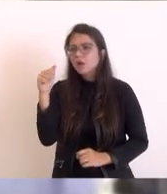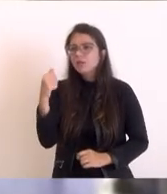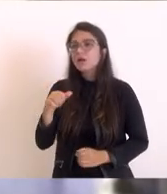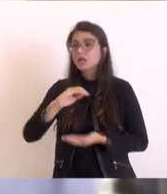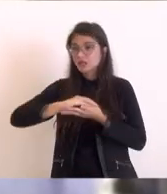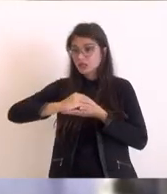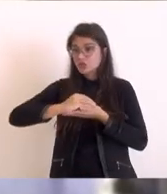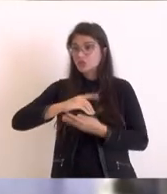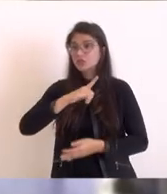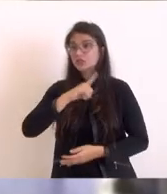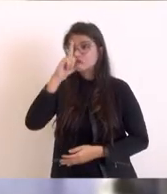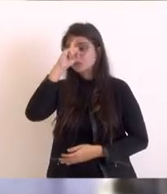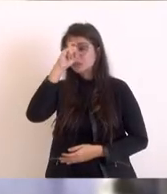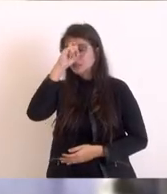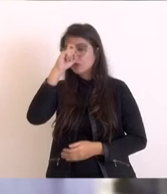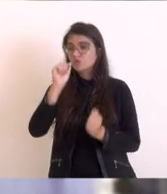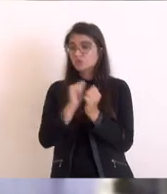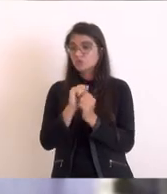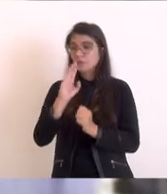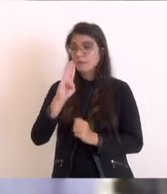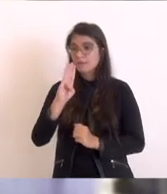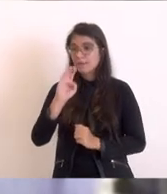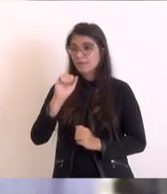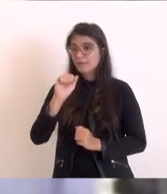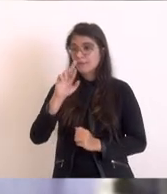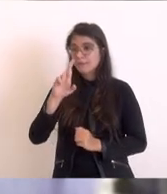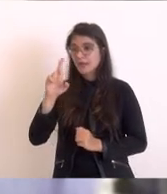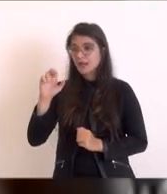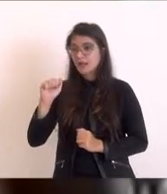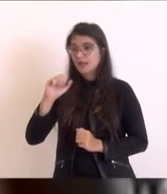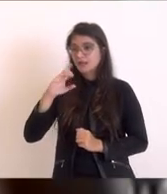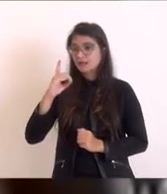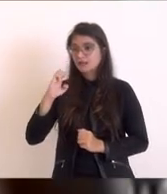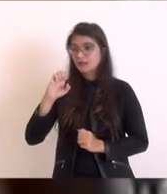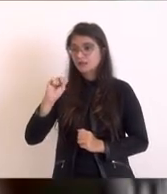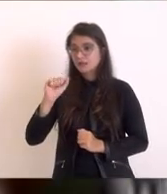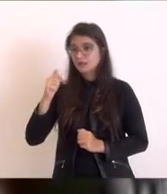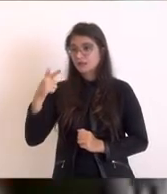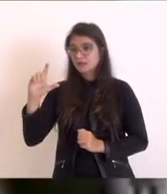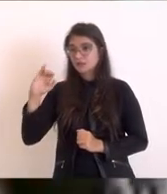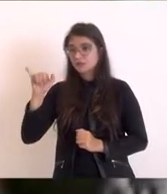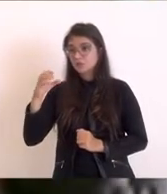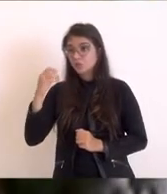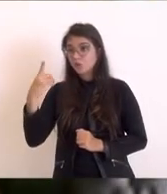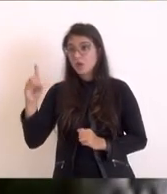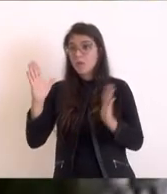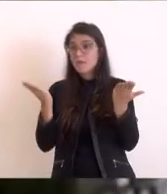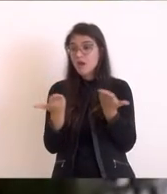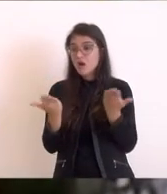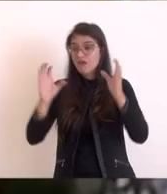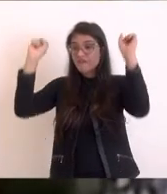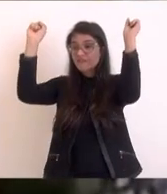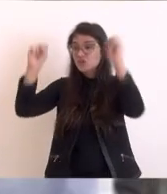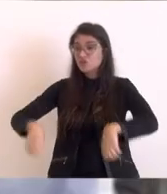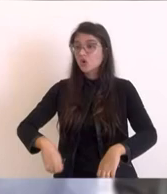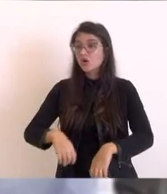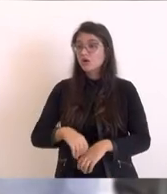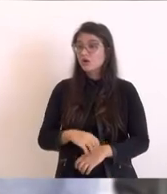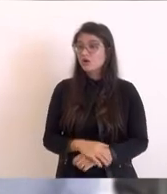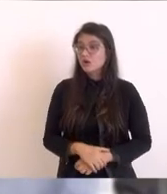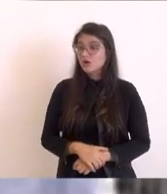de Vida com Barra de São João, deixar o hospital daquele ficar fechado, com uma porção de profissionais lotado ali, sem trabalhar.